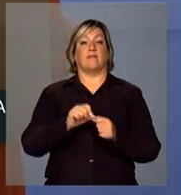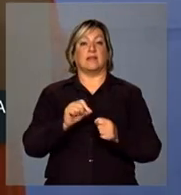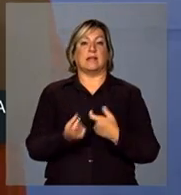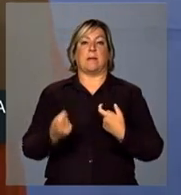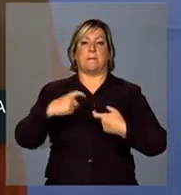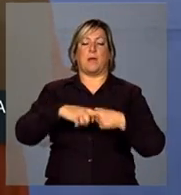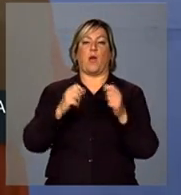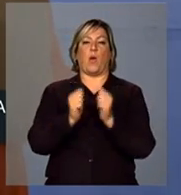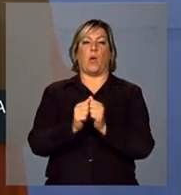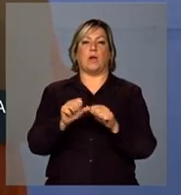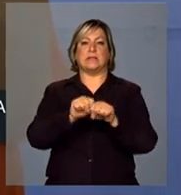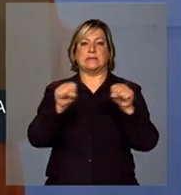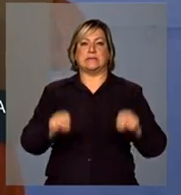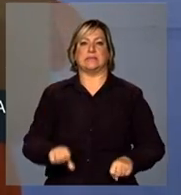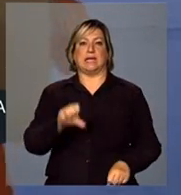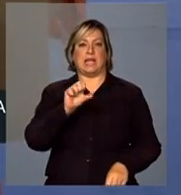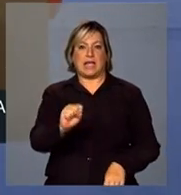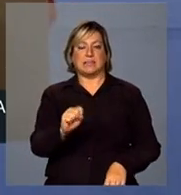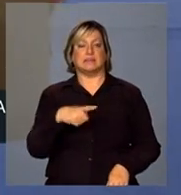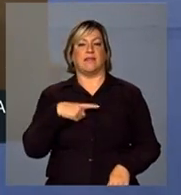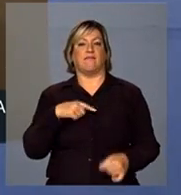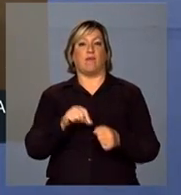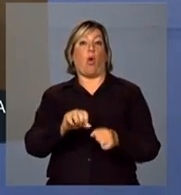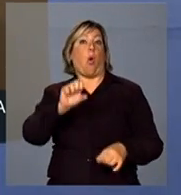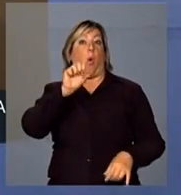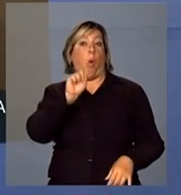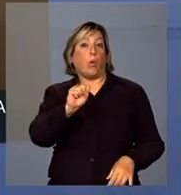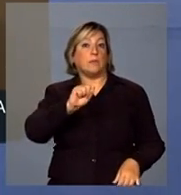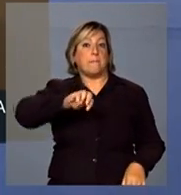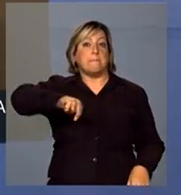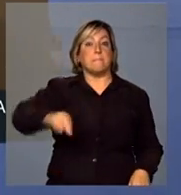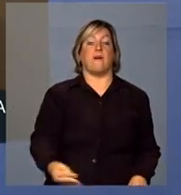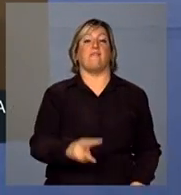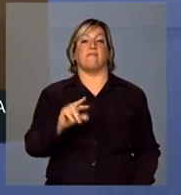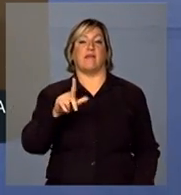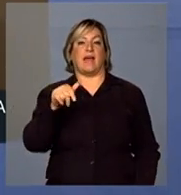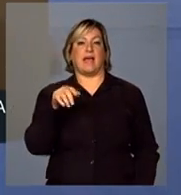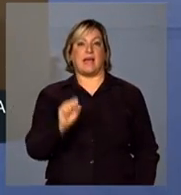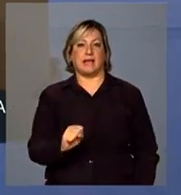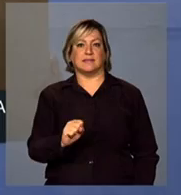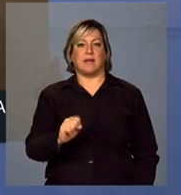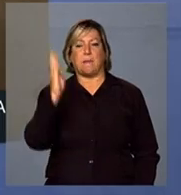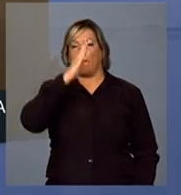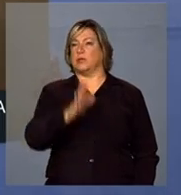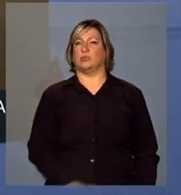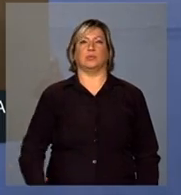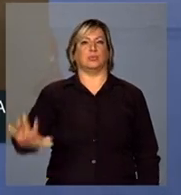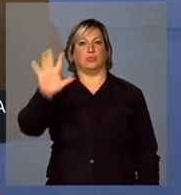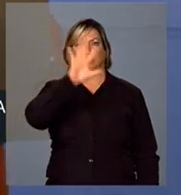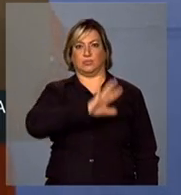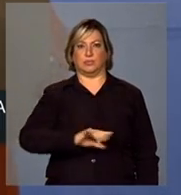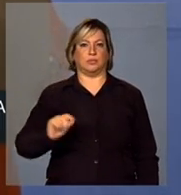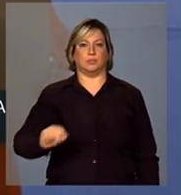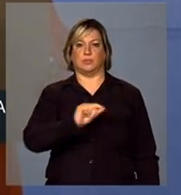parceria com o Sistema S, criando 8 milhões de vagas pelo Brasil afora.